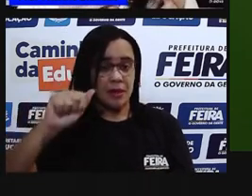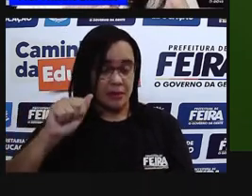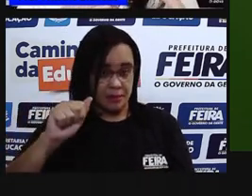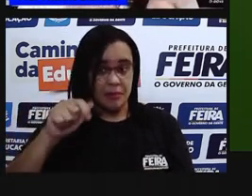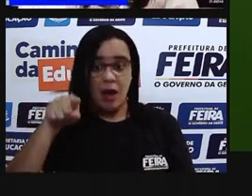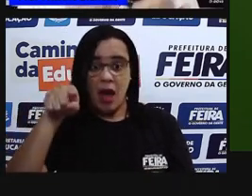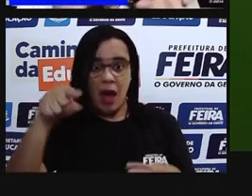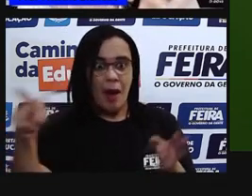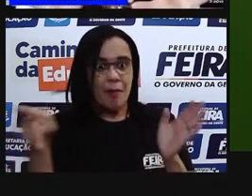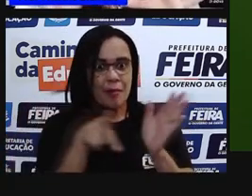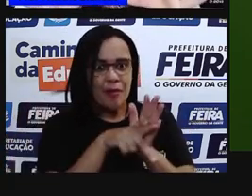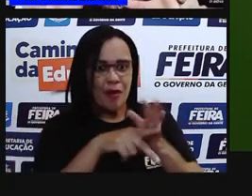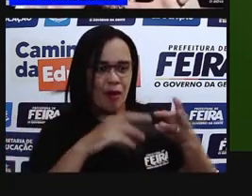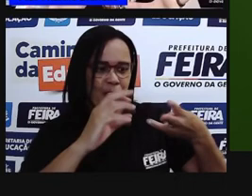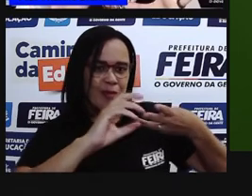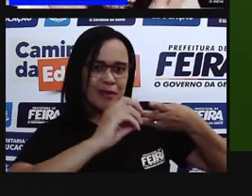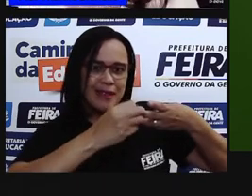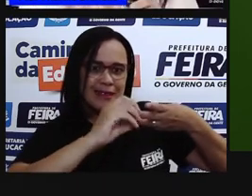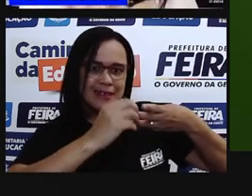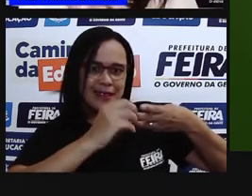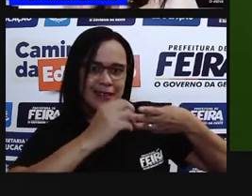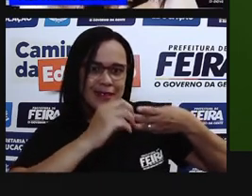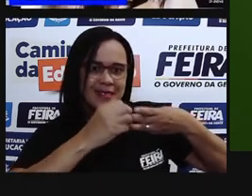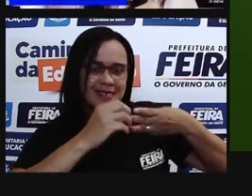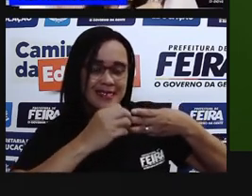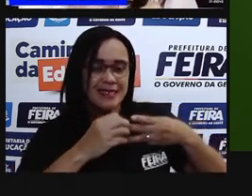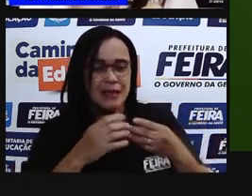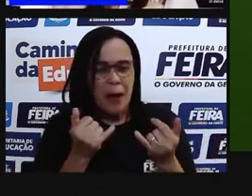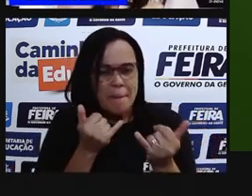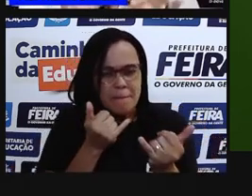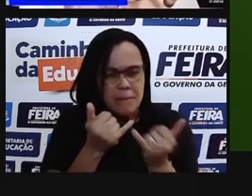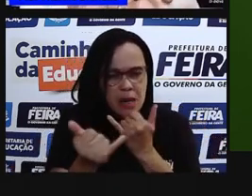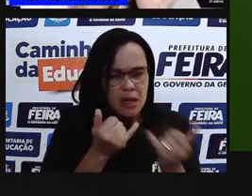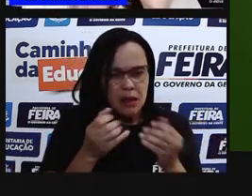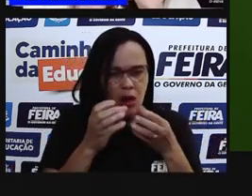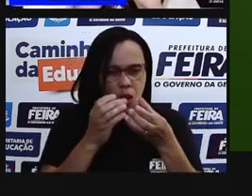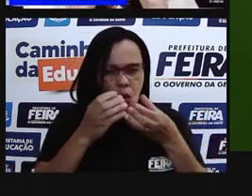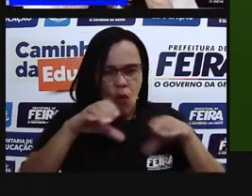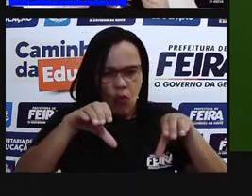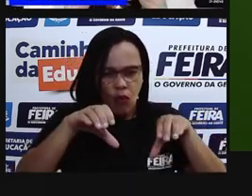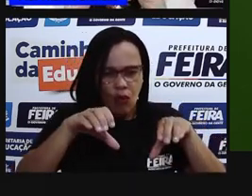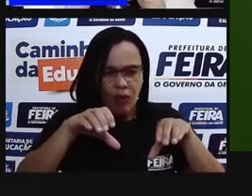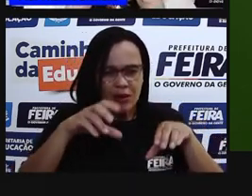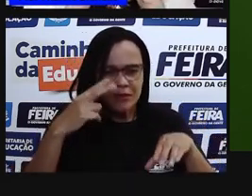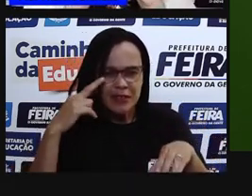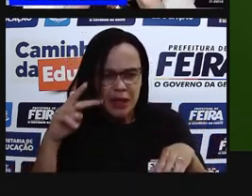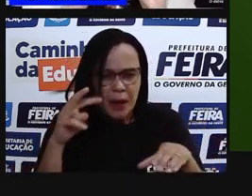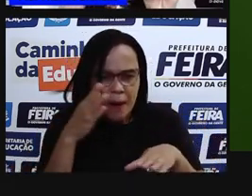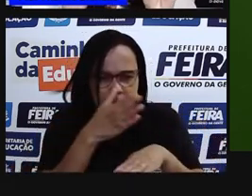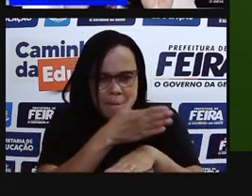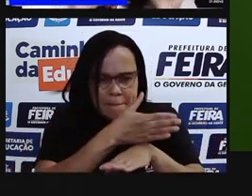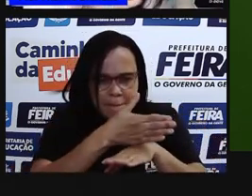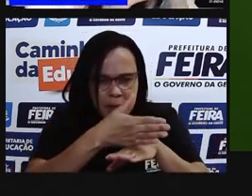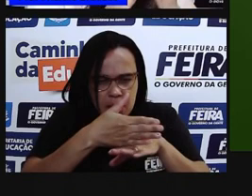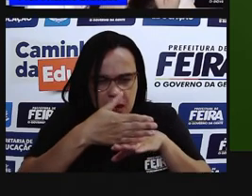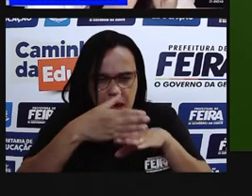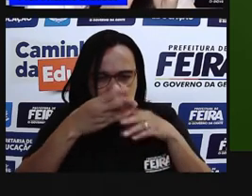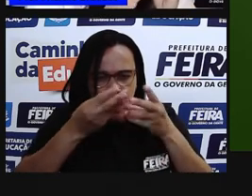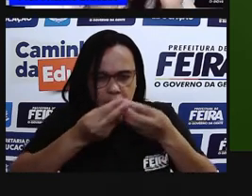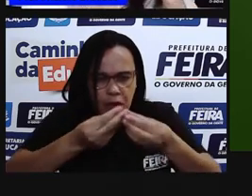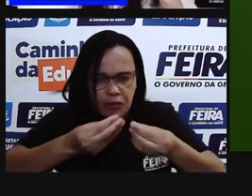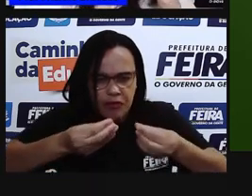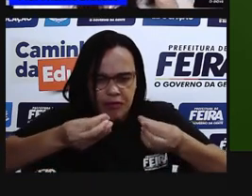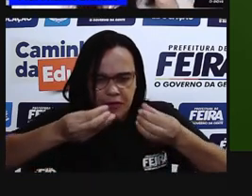ovo de galinha, sem derramar nada, tirar aquela casca, que não tem uma pelezinha bem fininha entre a